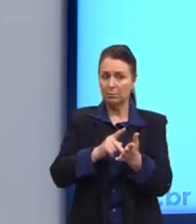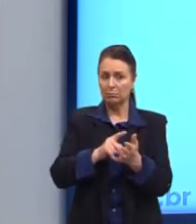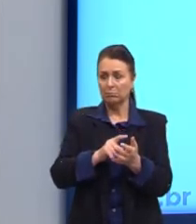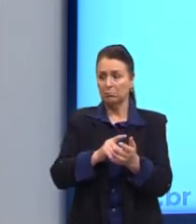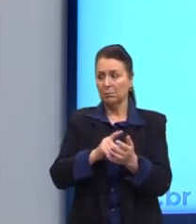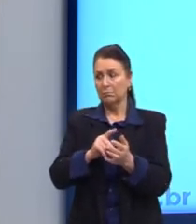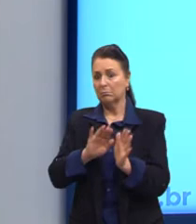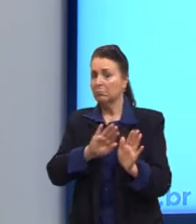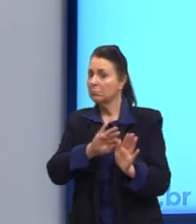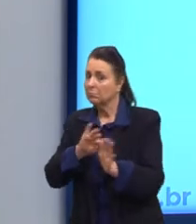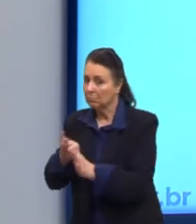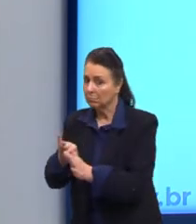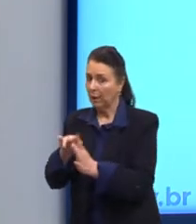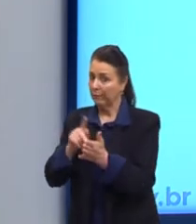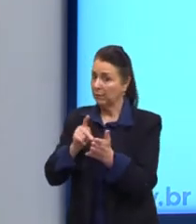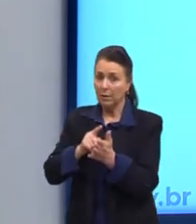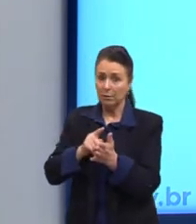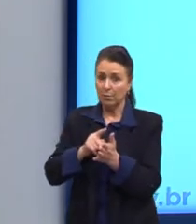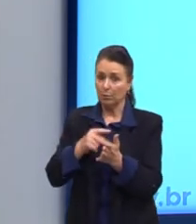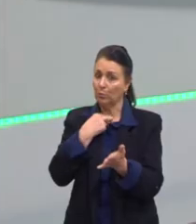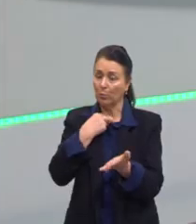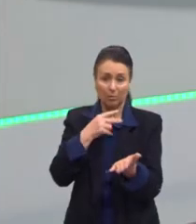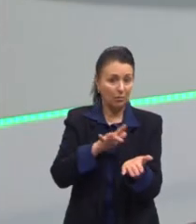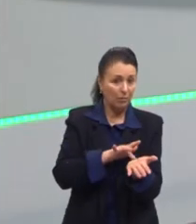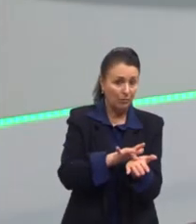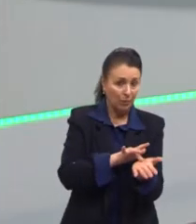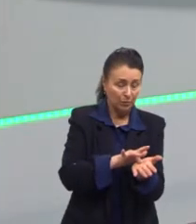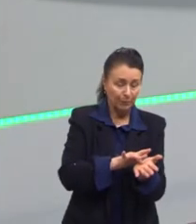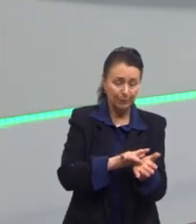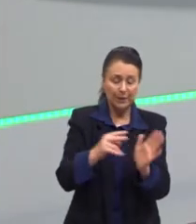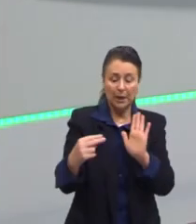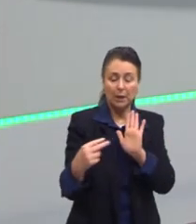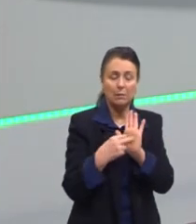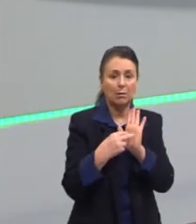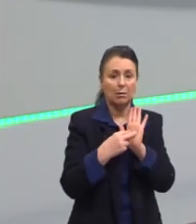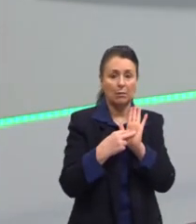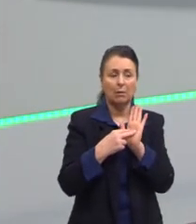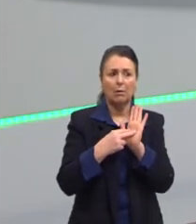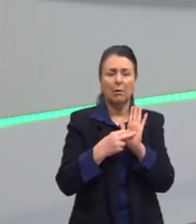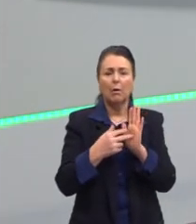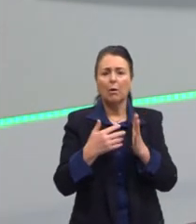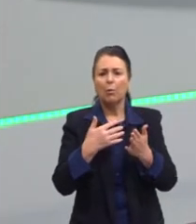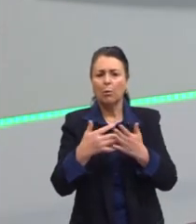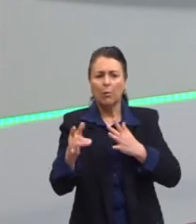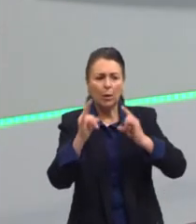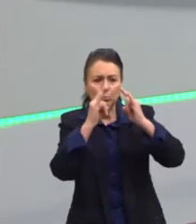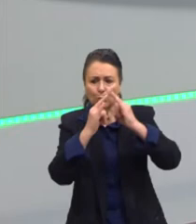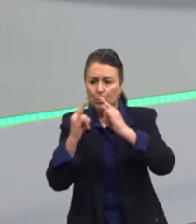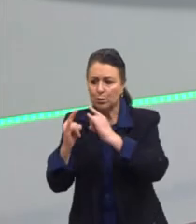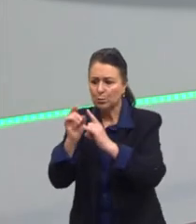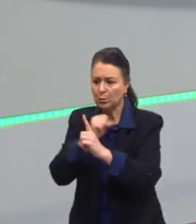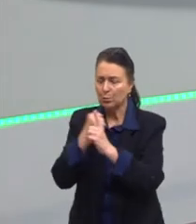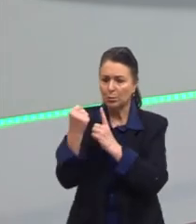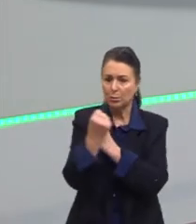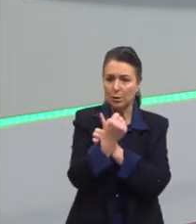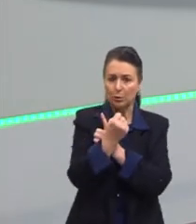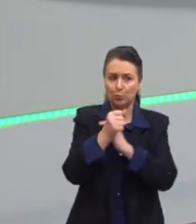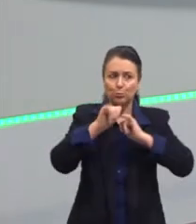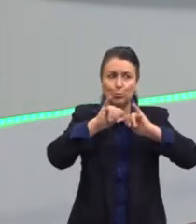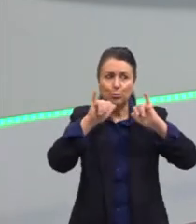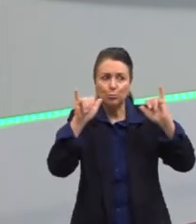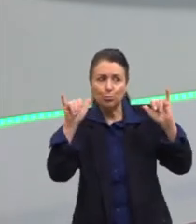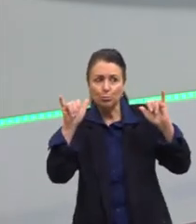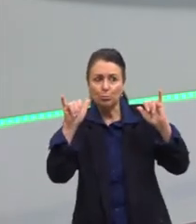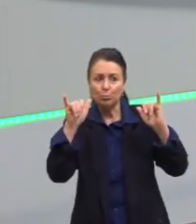é, ou não é. Então preste atenção quando alguém, em qualquer setor da sociedade, vai dizer alguma coisa, isso é